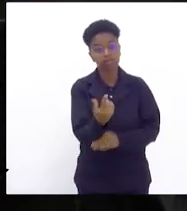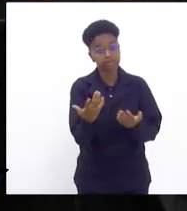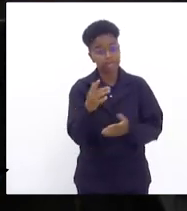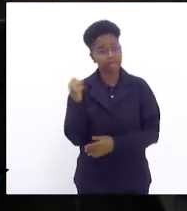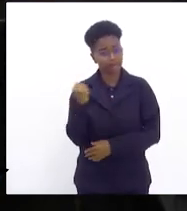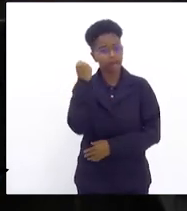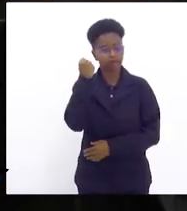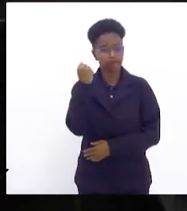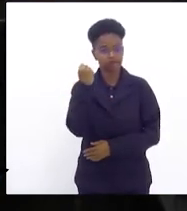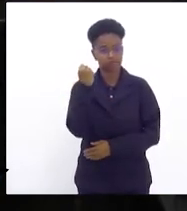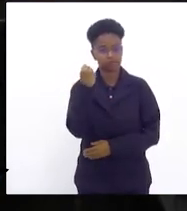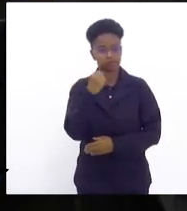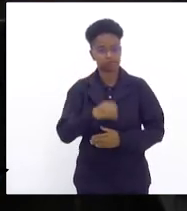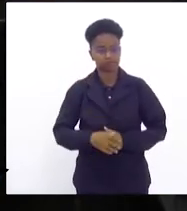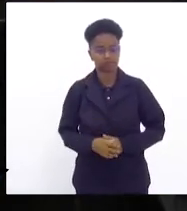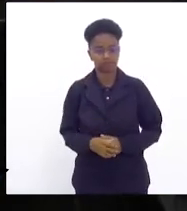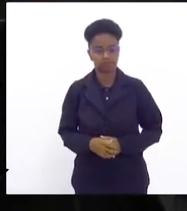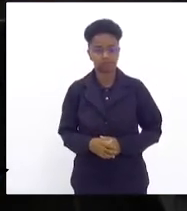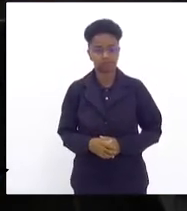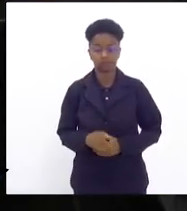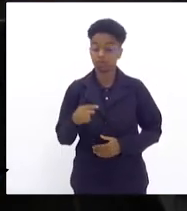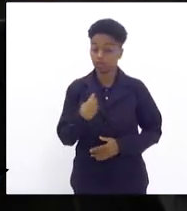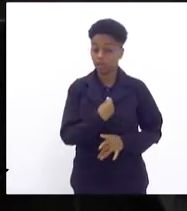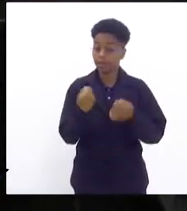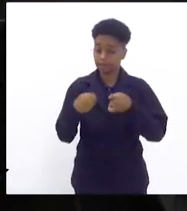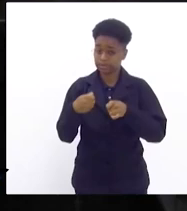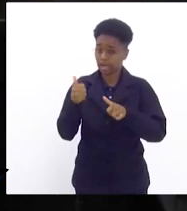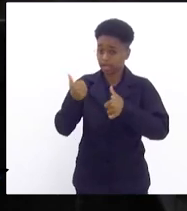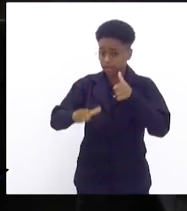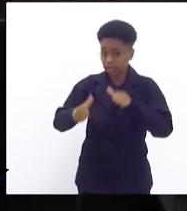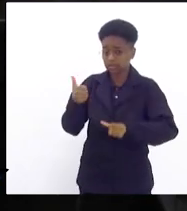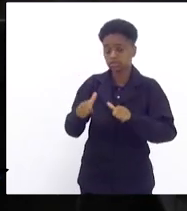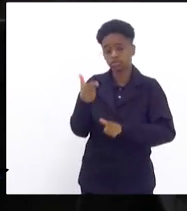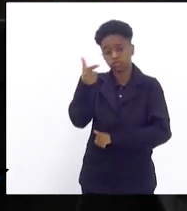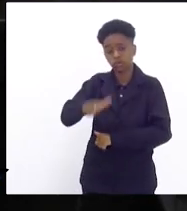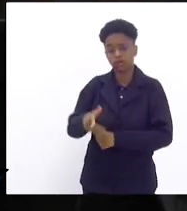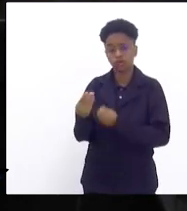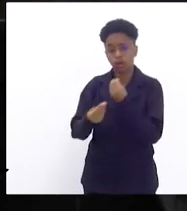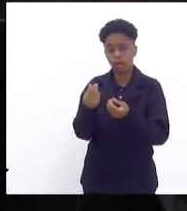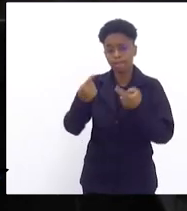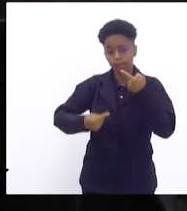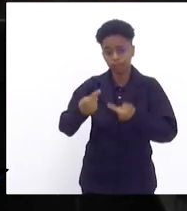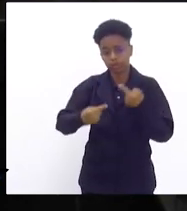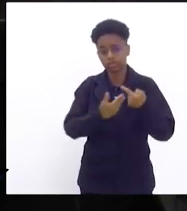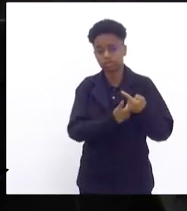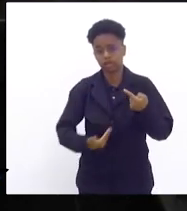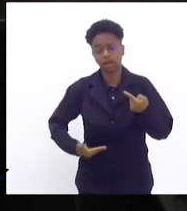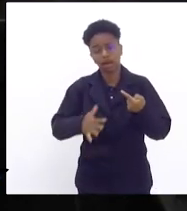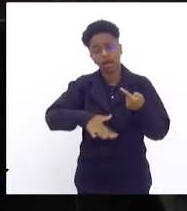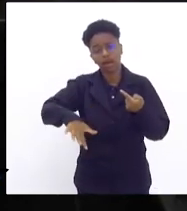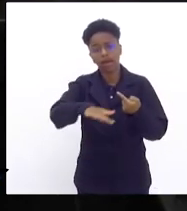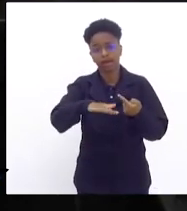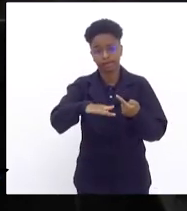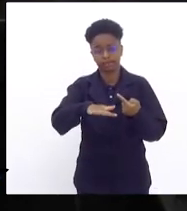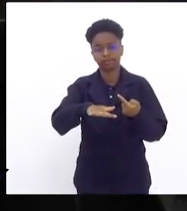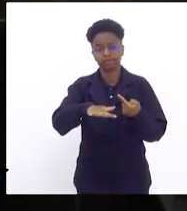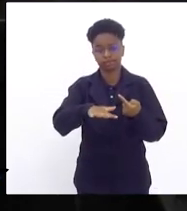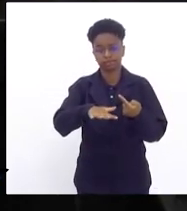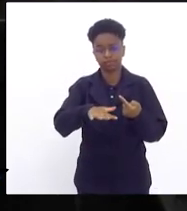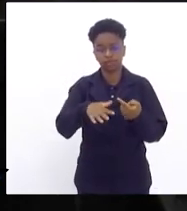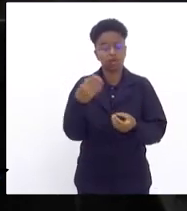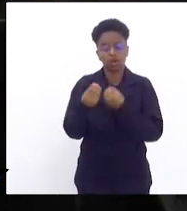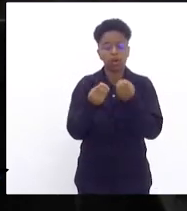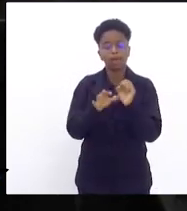grave. A gente precisa rever também essa política de segurança pública, política de segurança das nossas